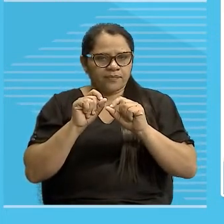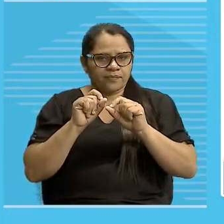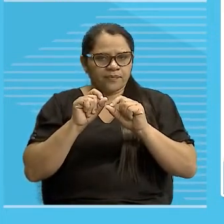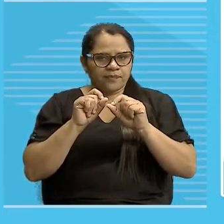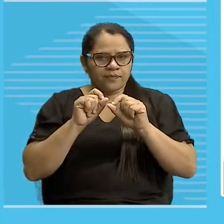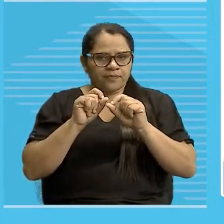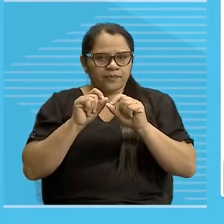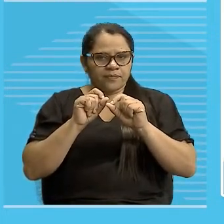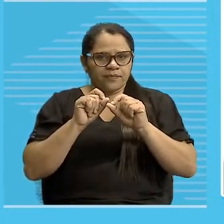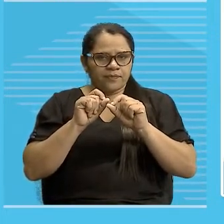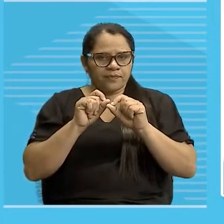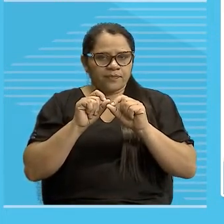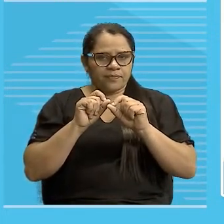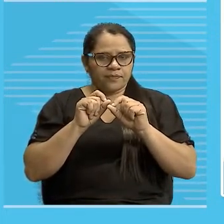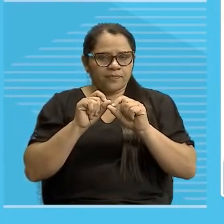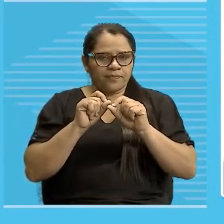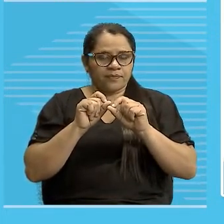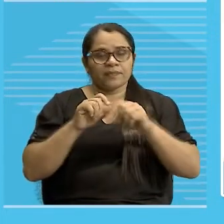muita